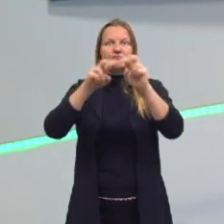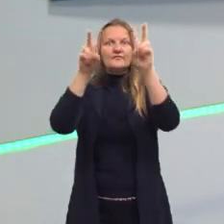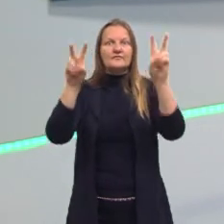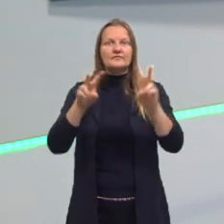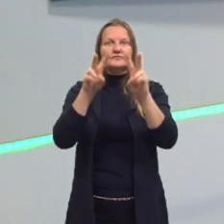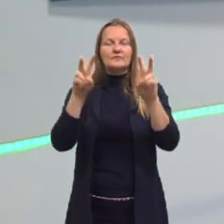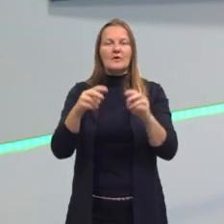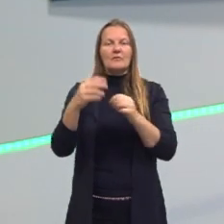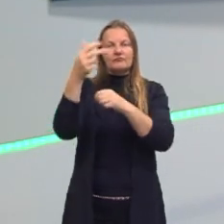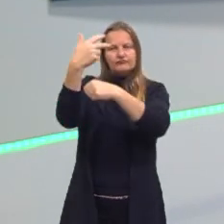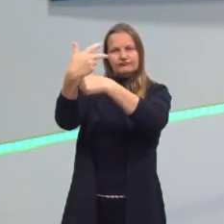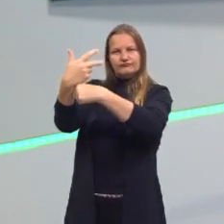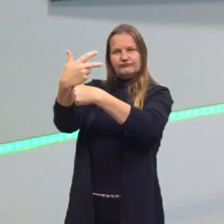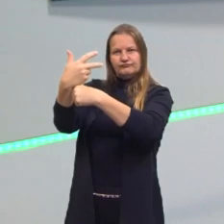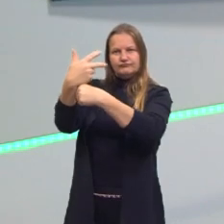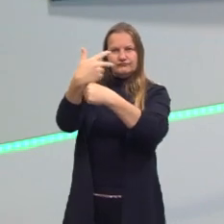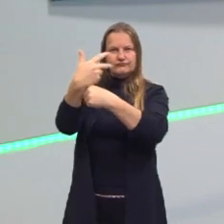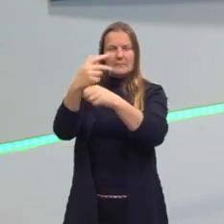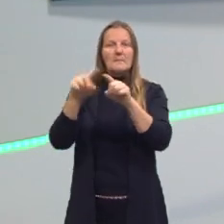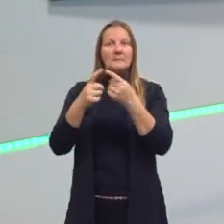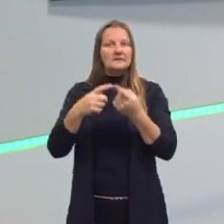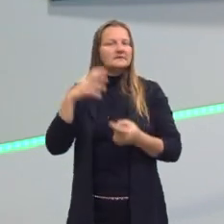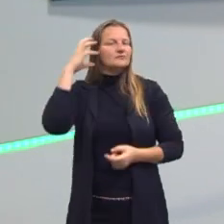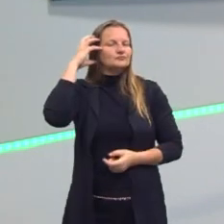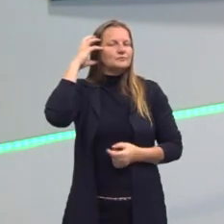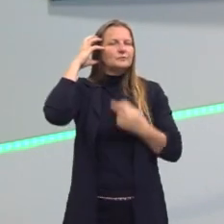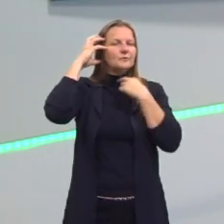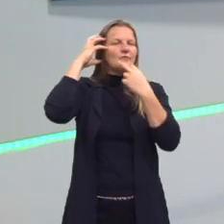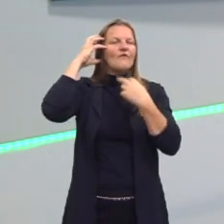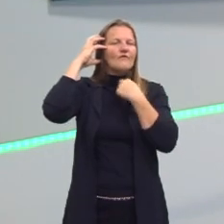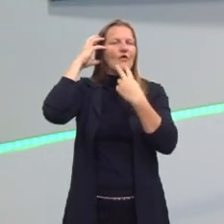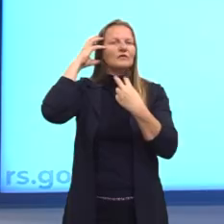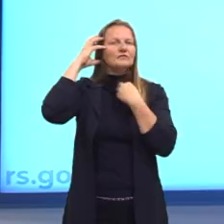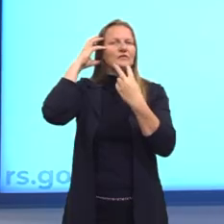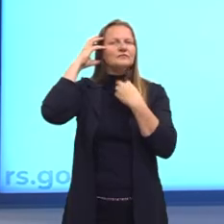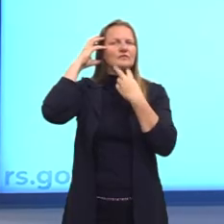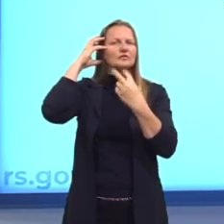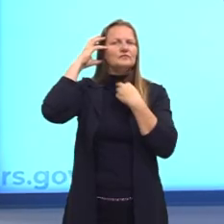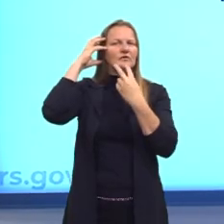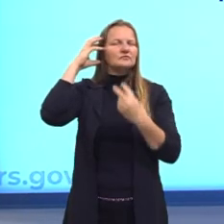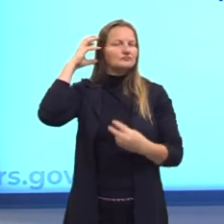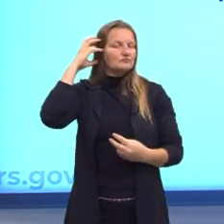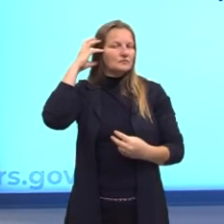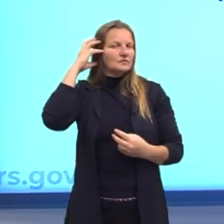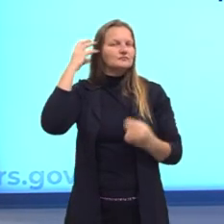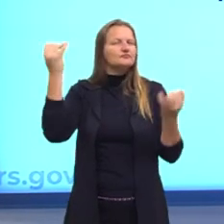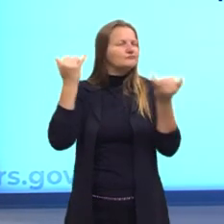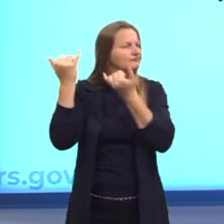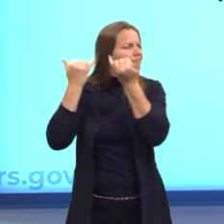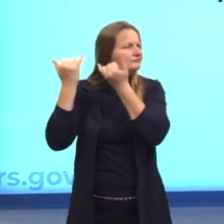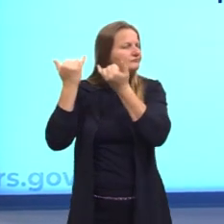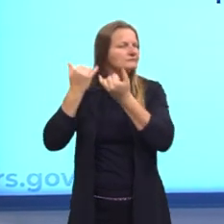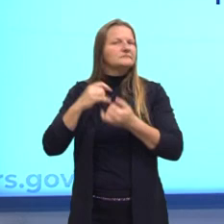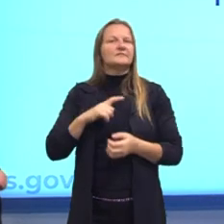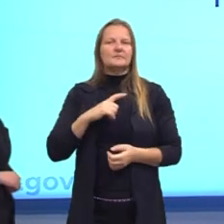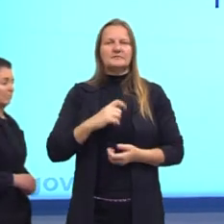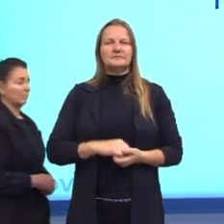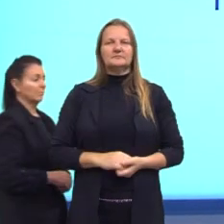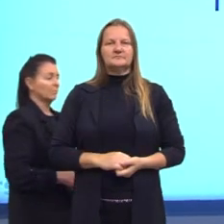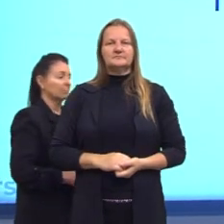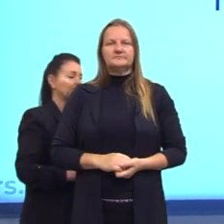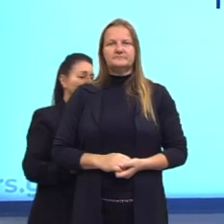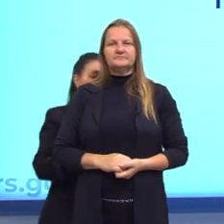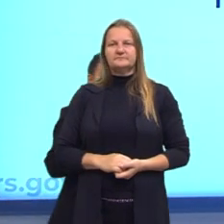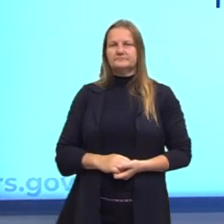filmagem, por exemplo. Mas a gente tem a voz ali do locutor da rádio promulgando essa propaganda